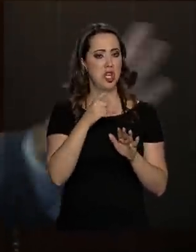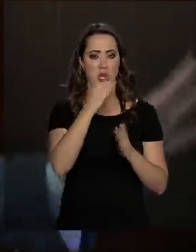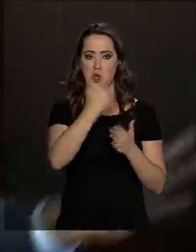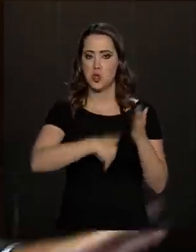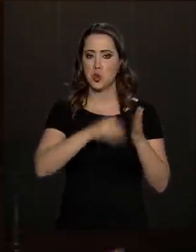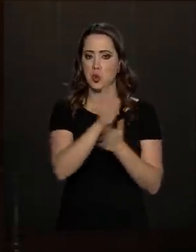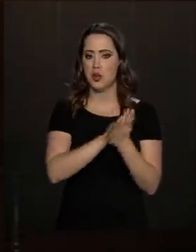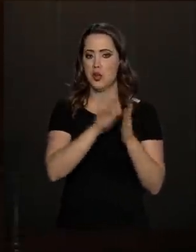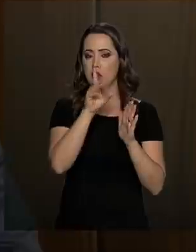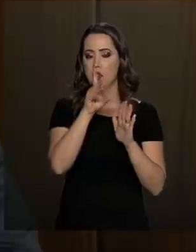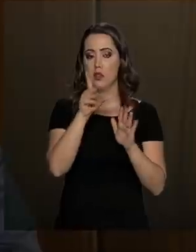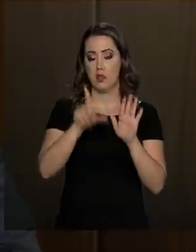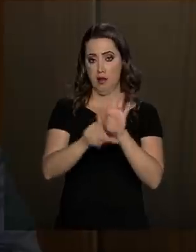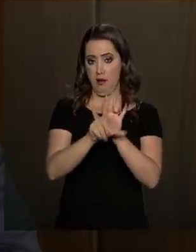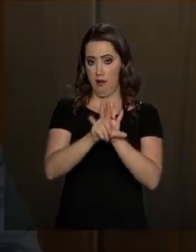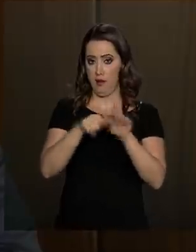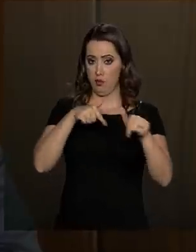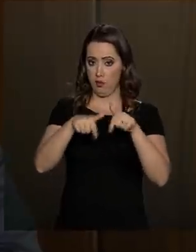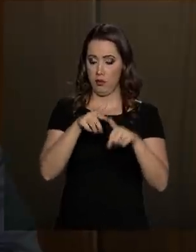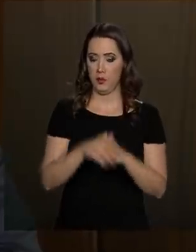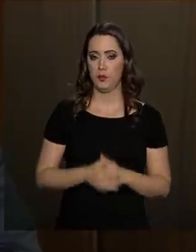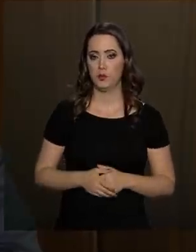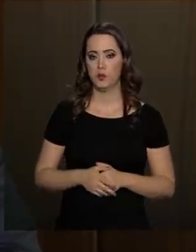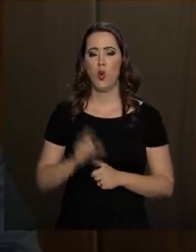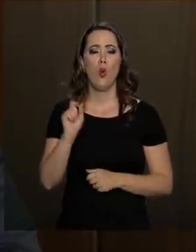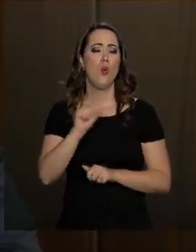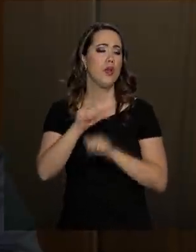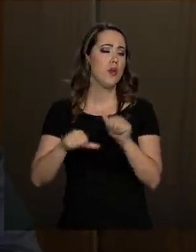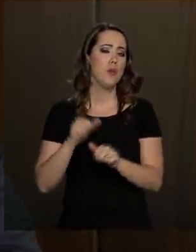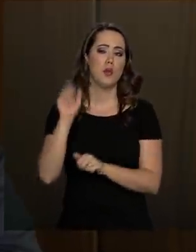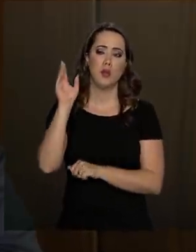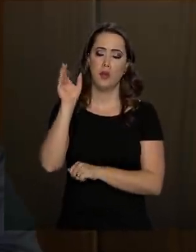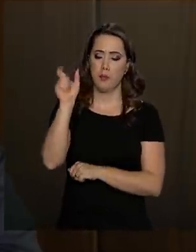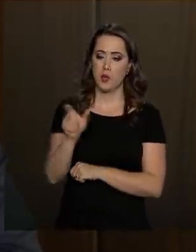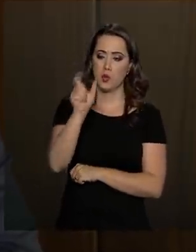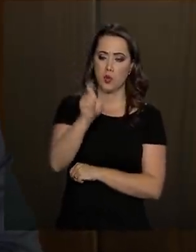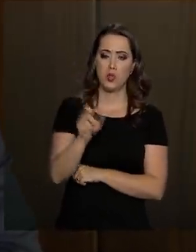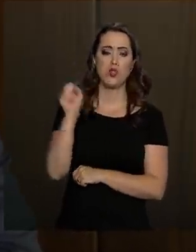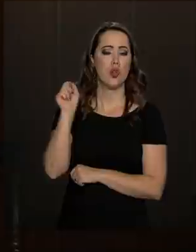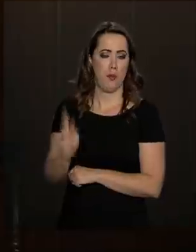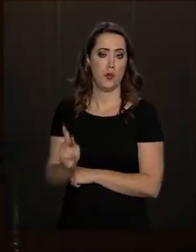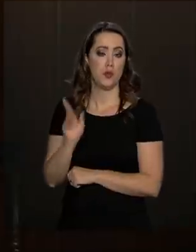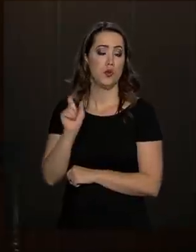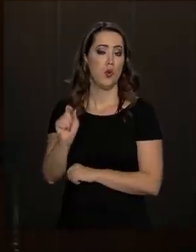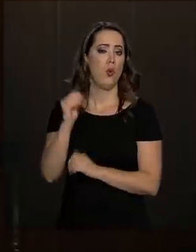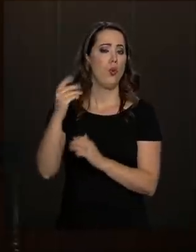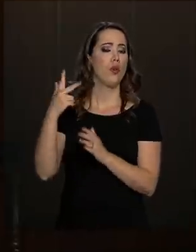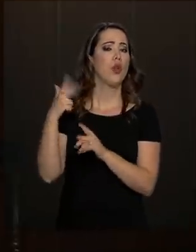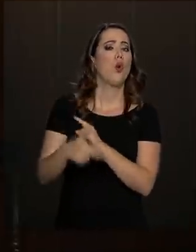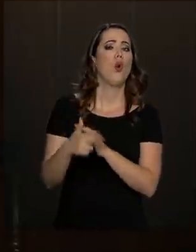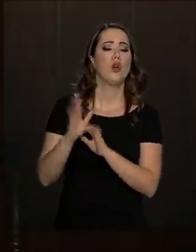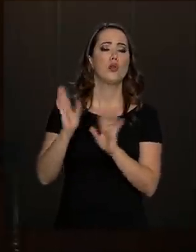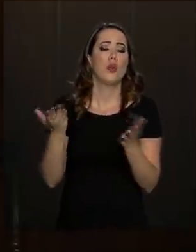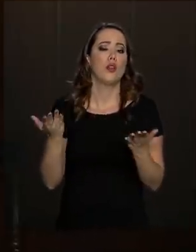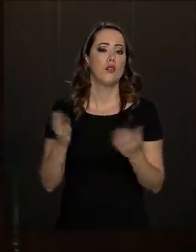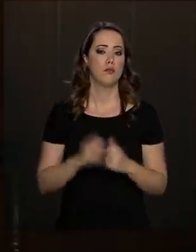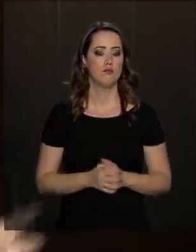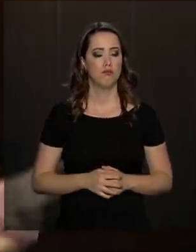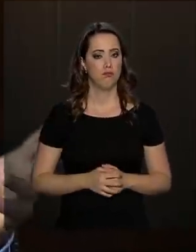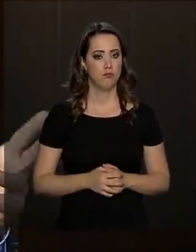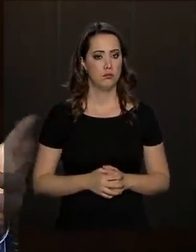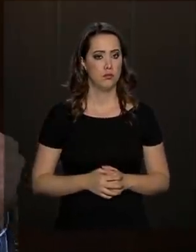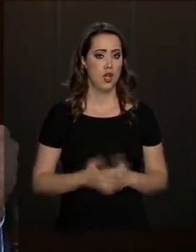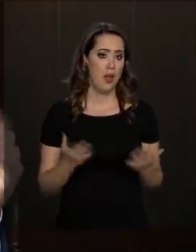na legislação trabalhista. O que muda para quem já se aposentou e quais privilégios serão cortados, ministro? Para quem se aposentou, não